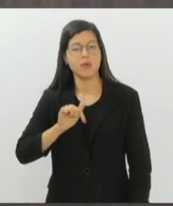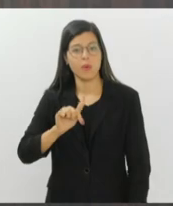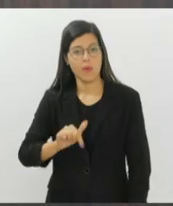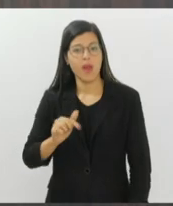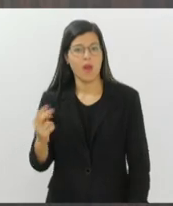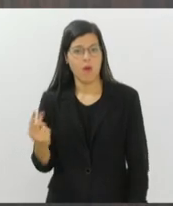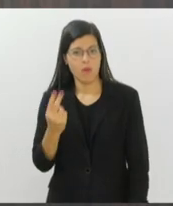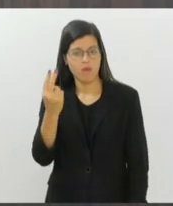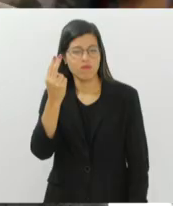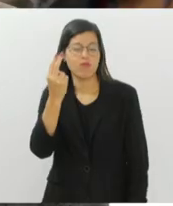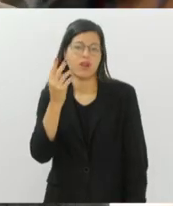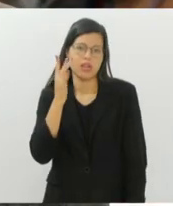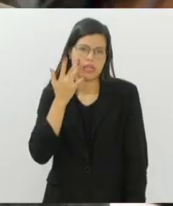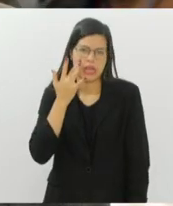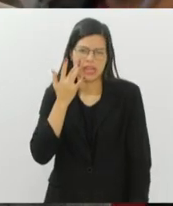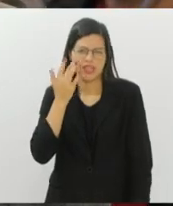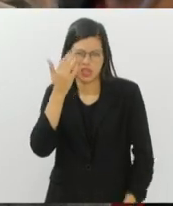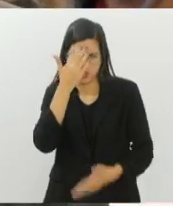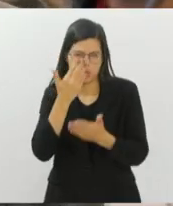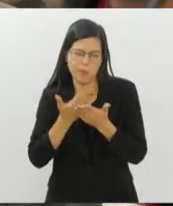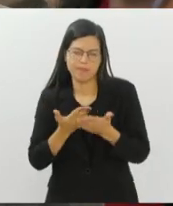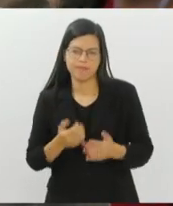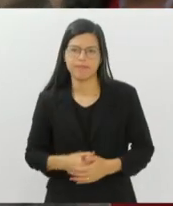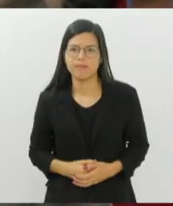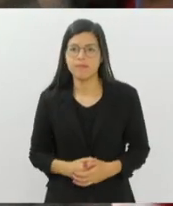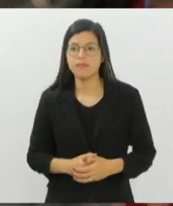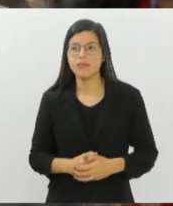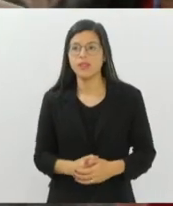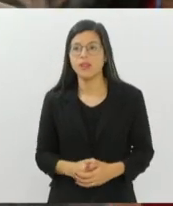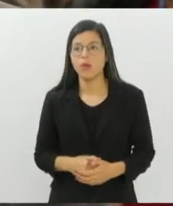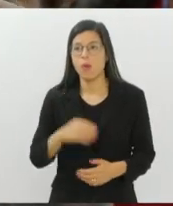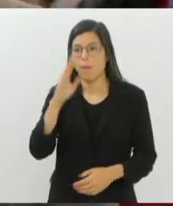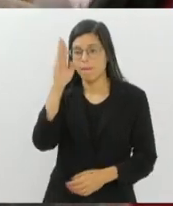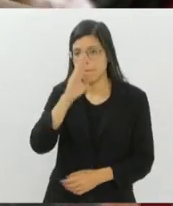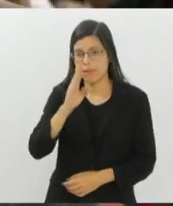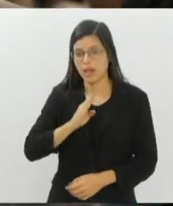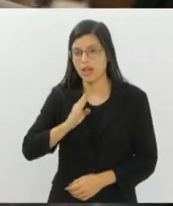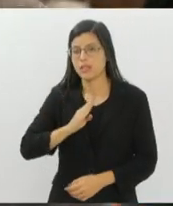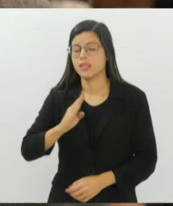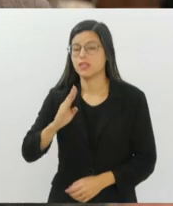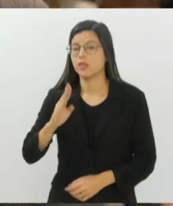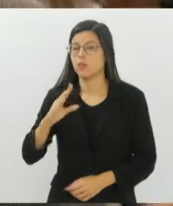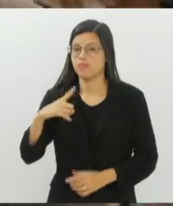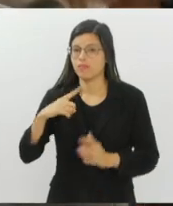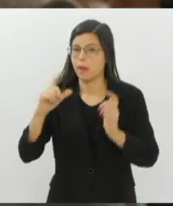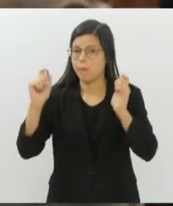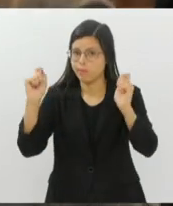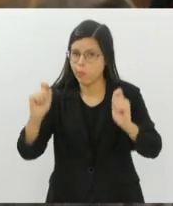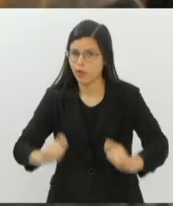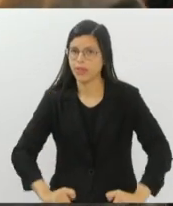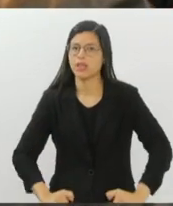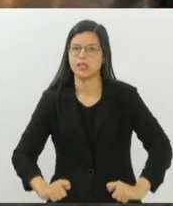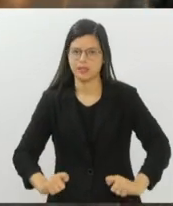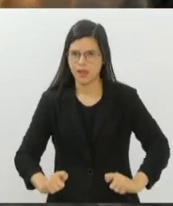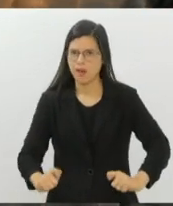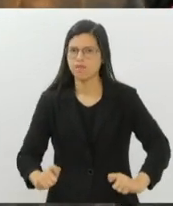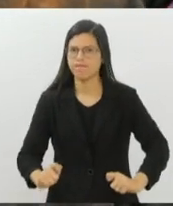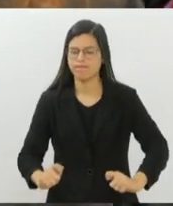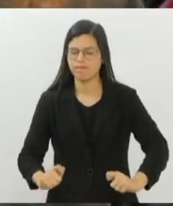valor subestimado. O Brasil é subestimado quando a gente fala no potencial que ele tem